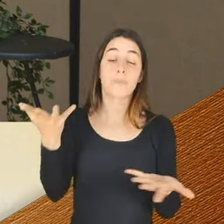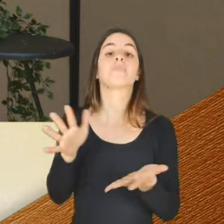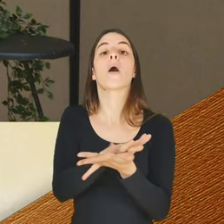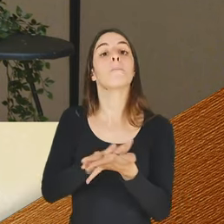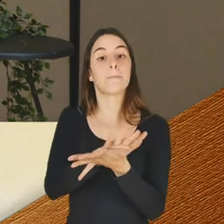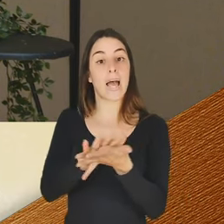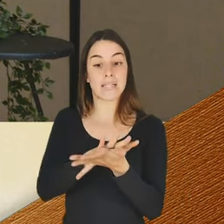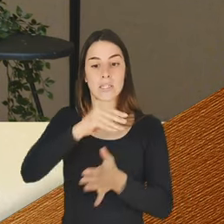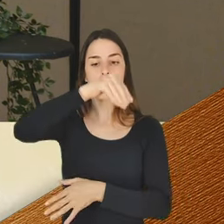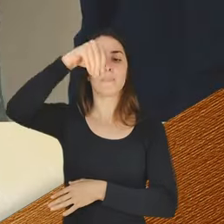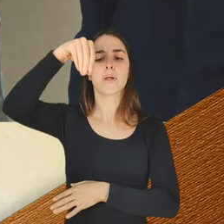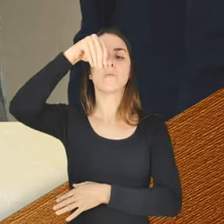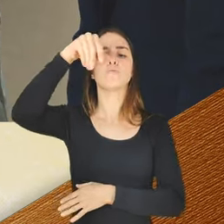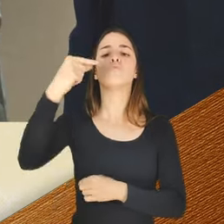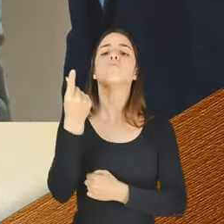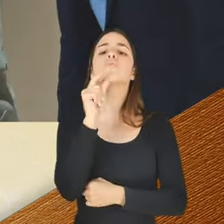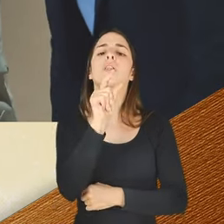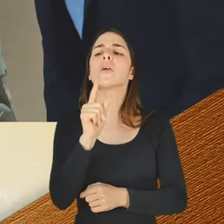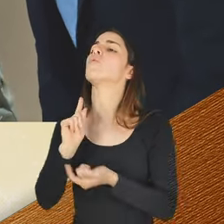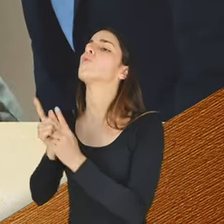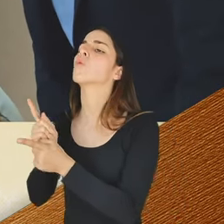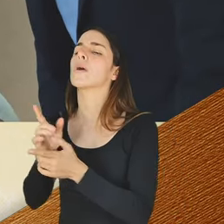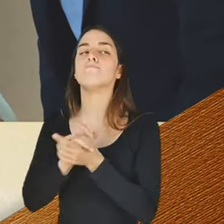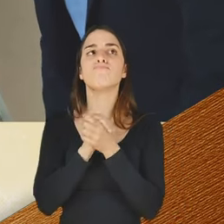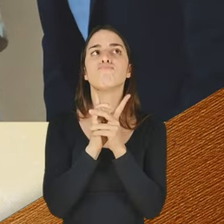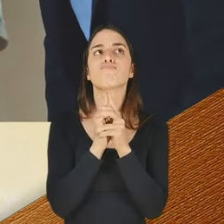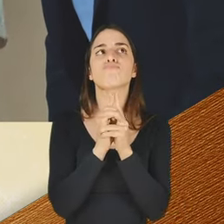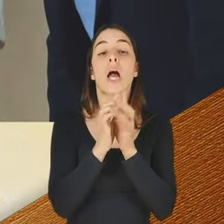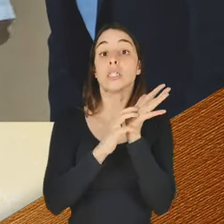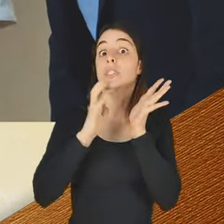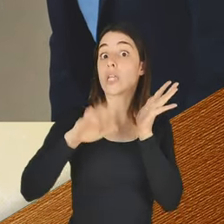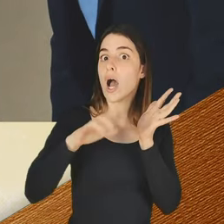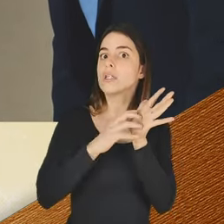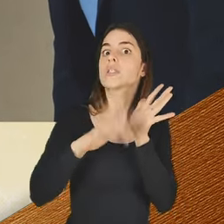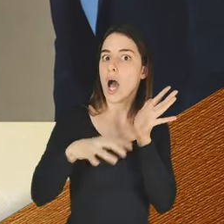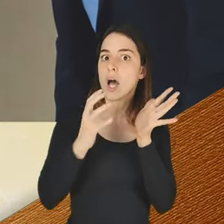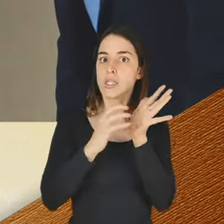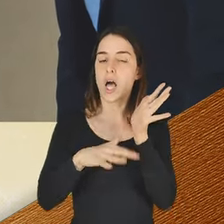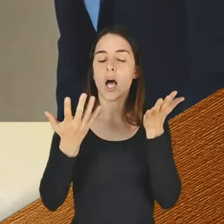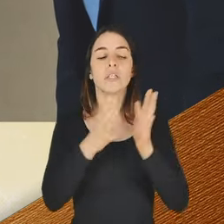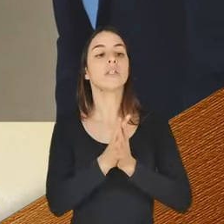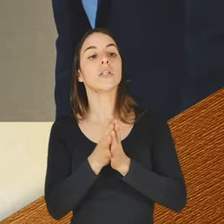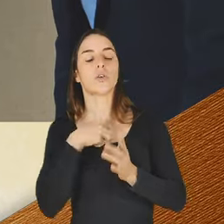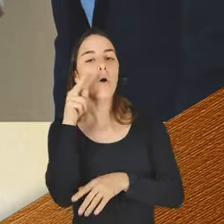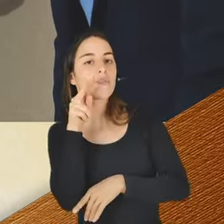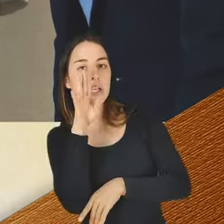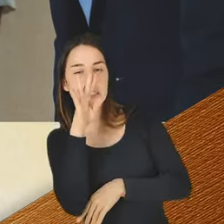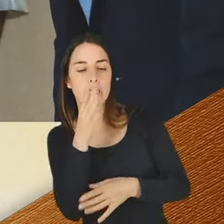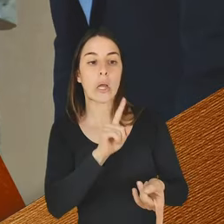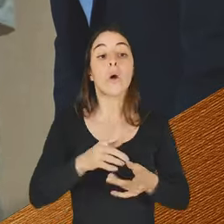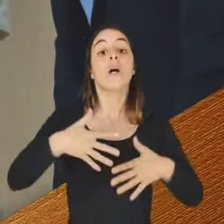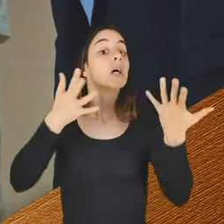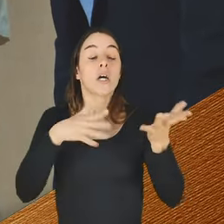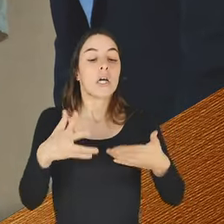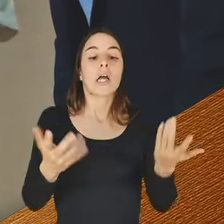tempera com um pouquinho de sal, de sal, azeite, a ver se não estava... E depois